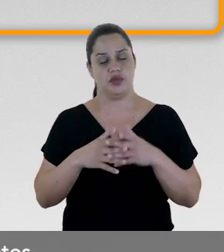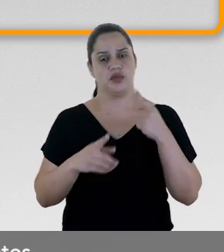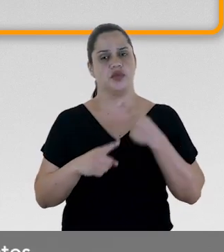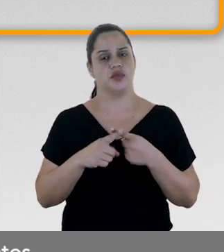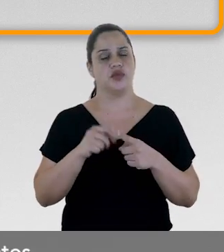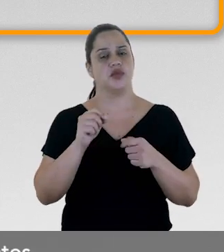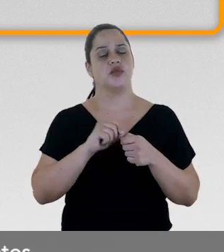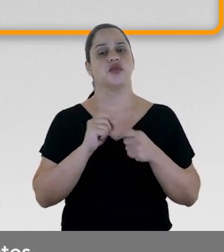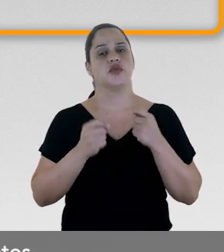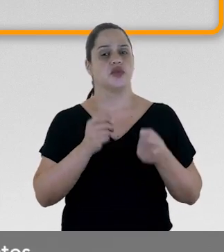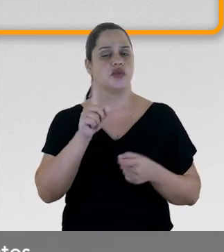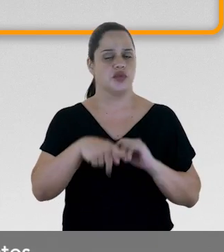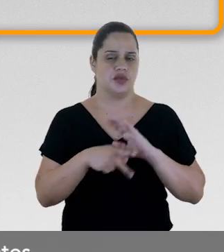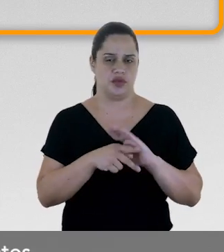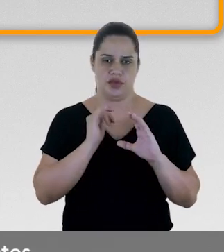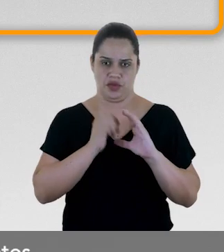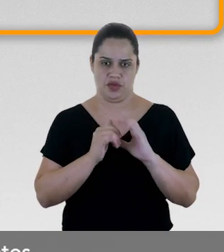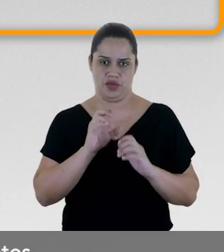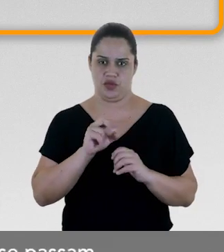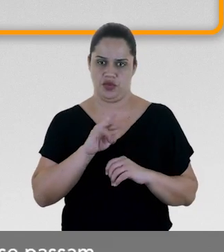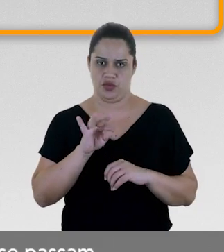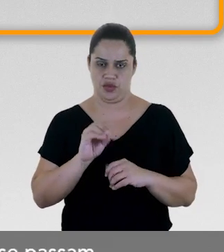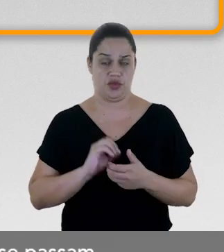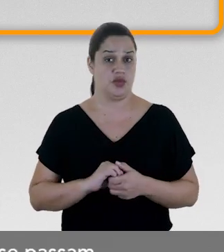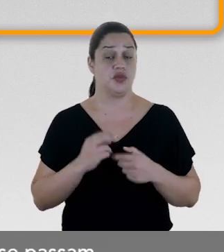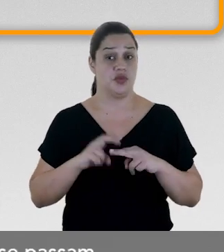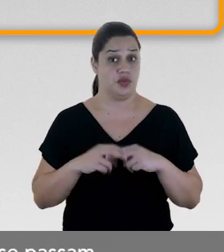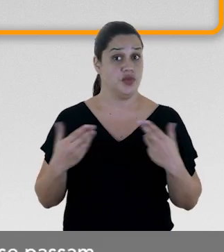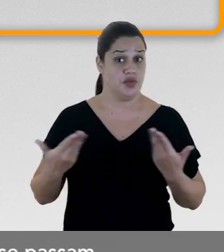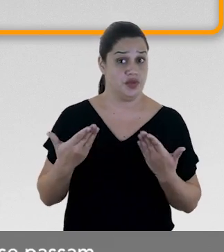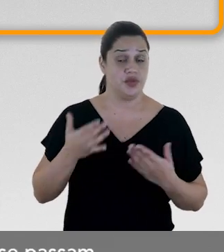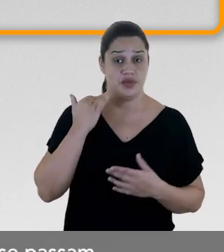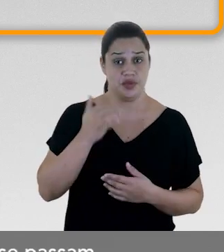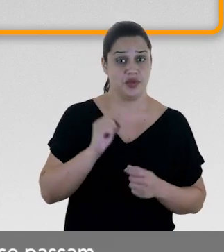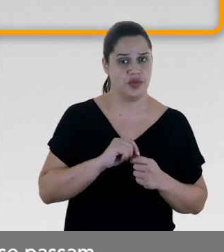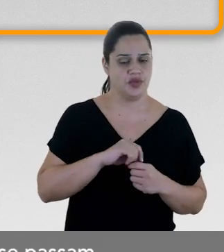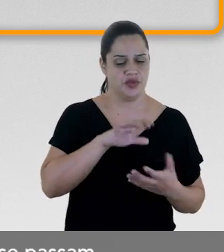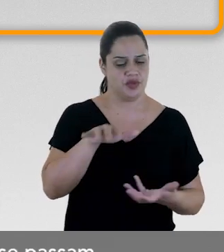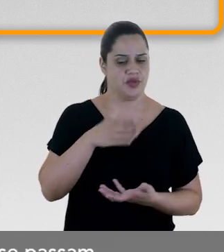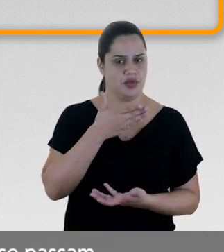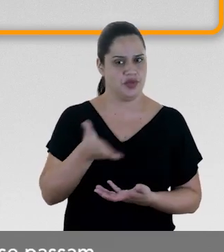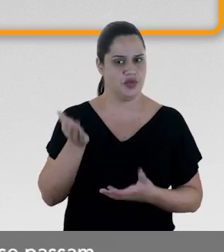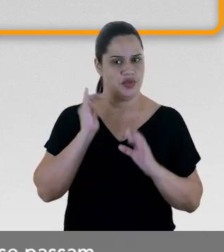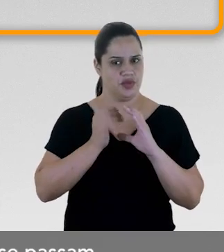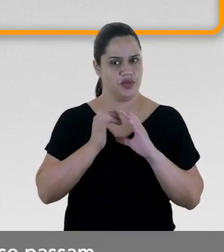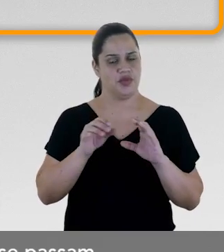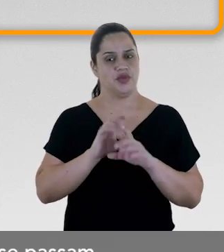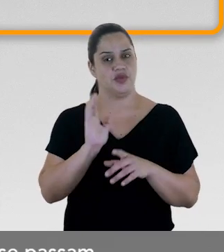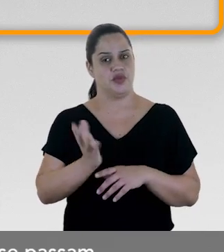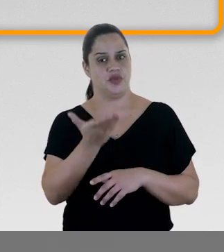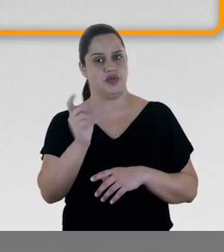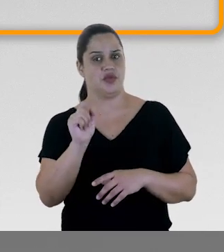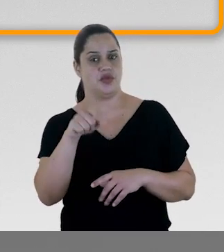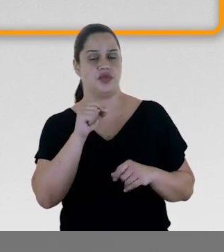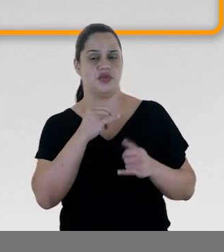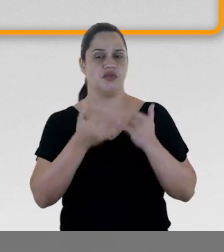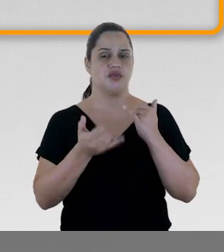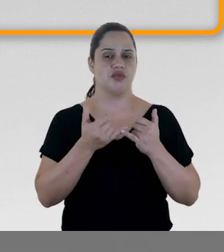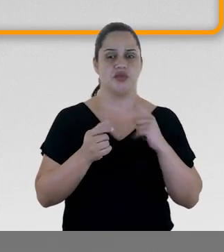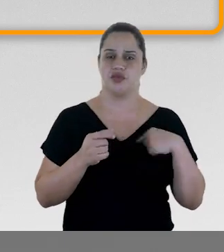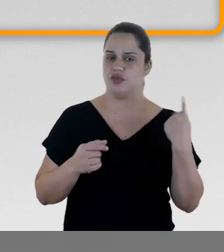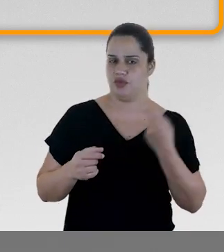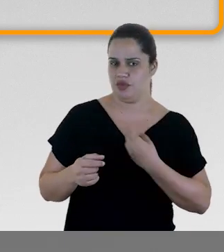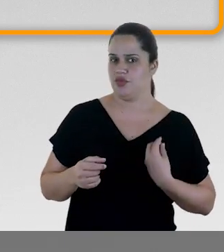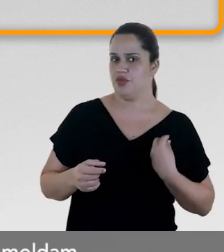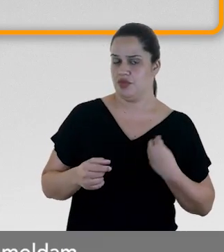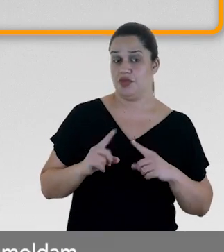classificadas como contos. Como mencionamos, o mundo em que esses contos se passam é parecido